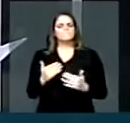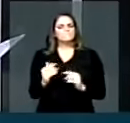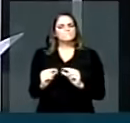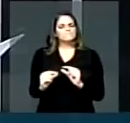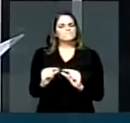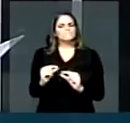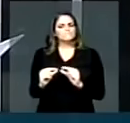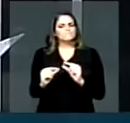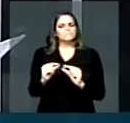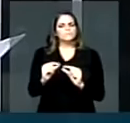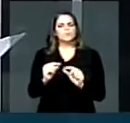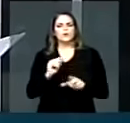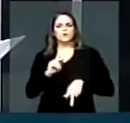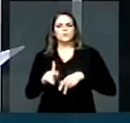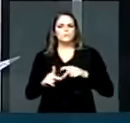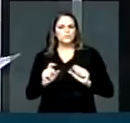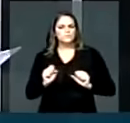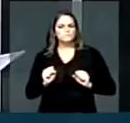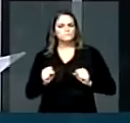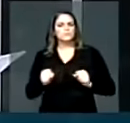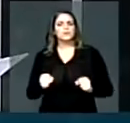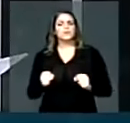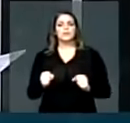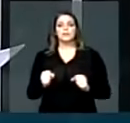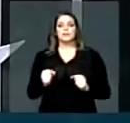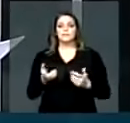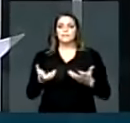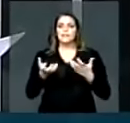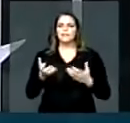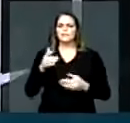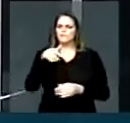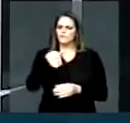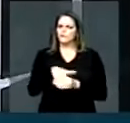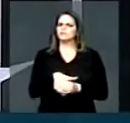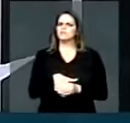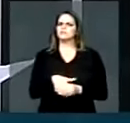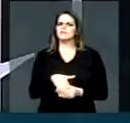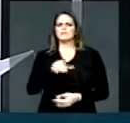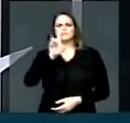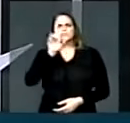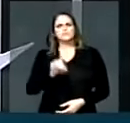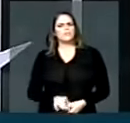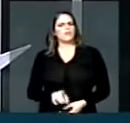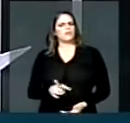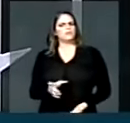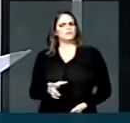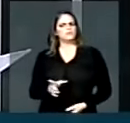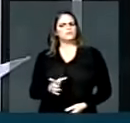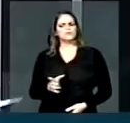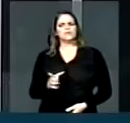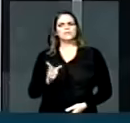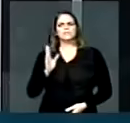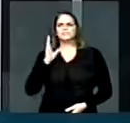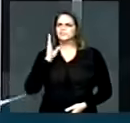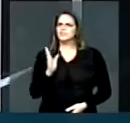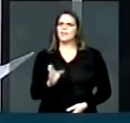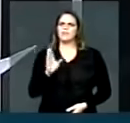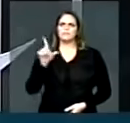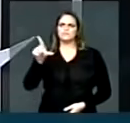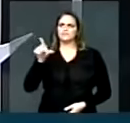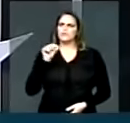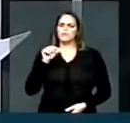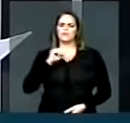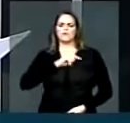o direito ao exercício do sufragio e de poder eleger, de forma legítima e cidadã, de forma direta, o seu